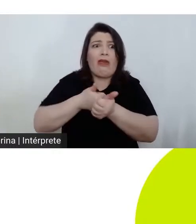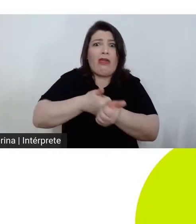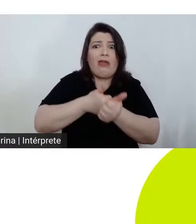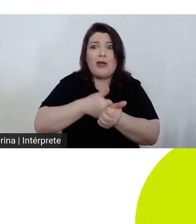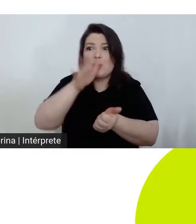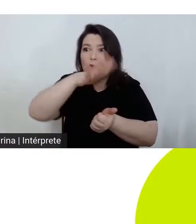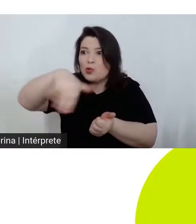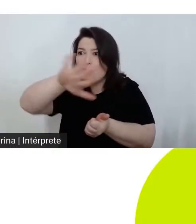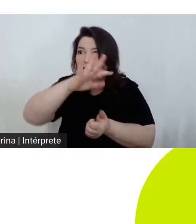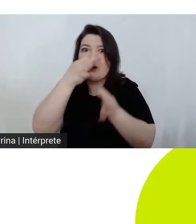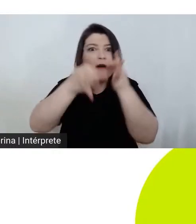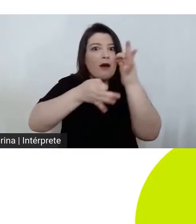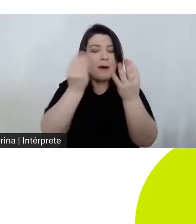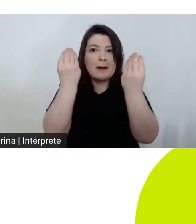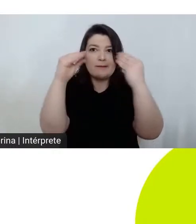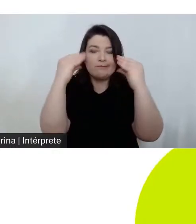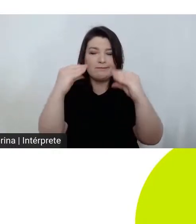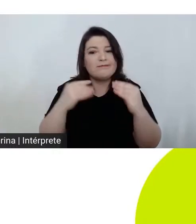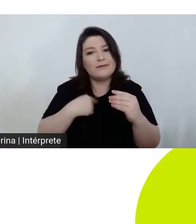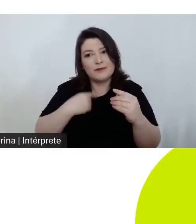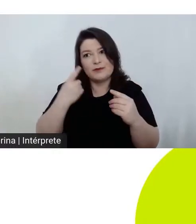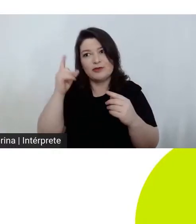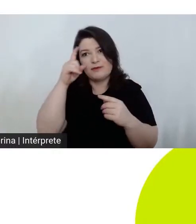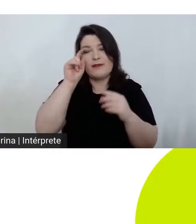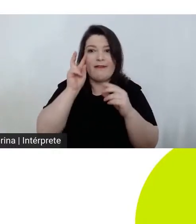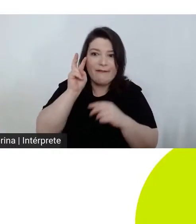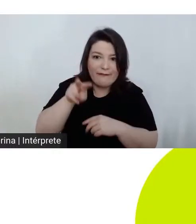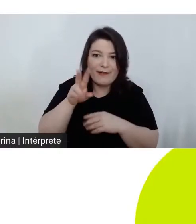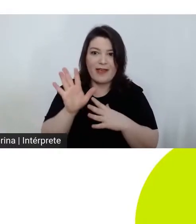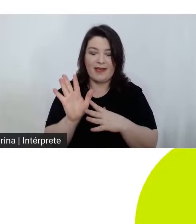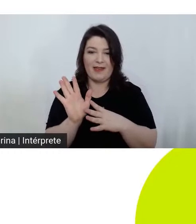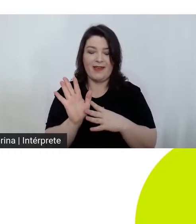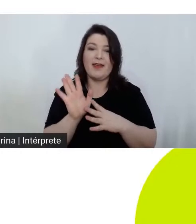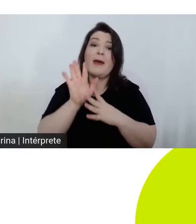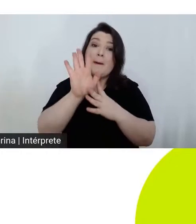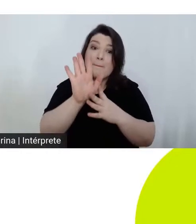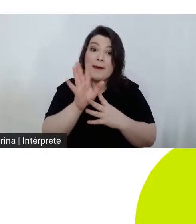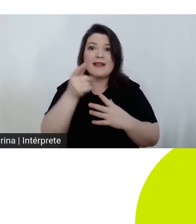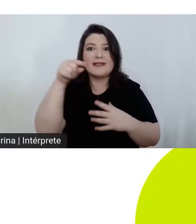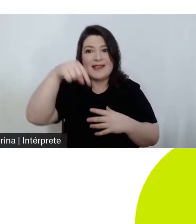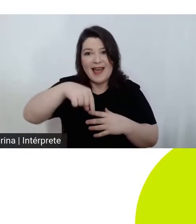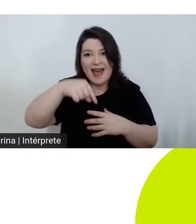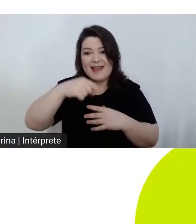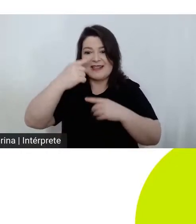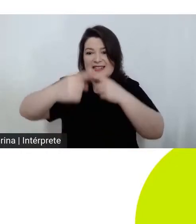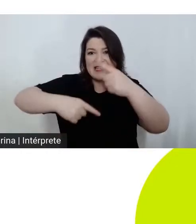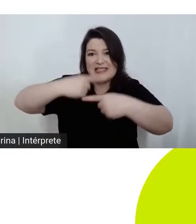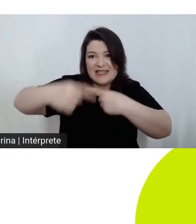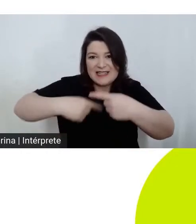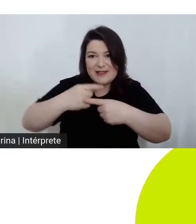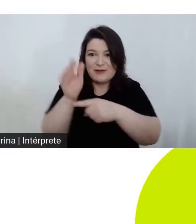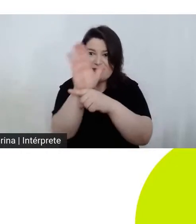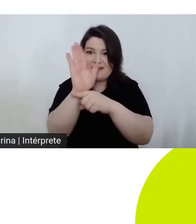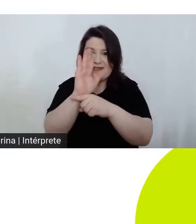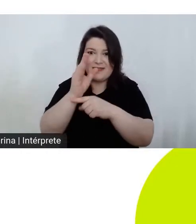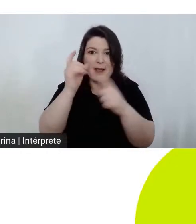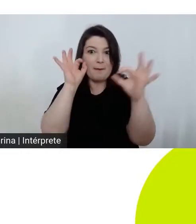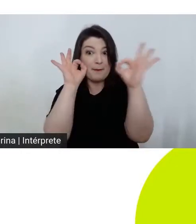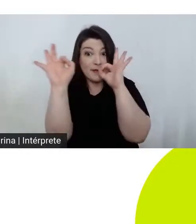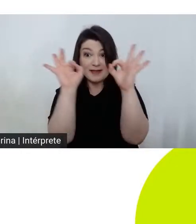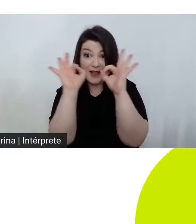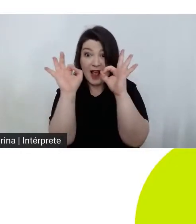vocês comentam, mas eu acho que essa é grande riqueza aqui do ciclo de cinema e psicanálise. Ter tantos